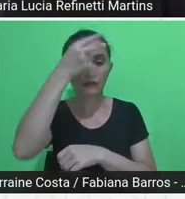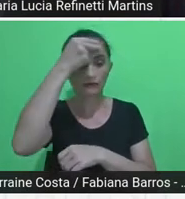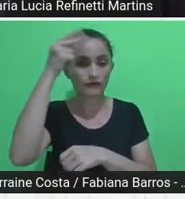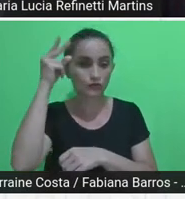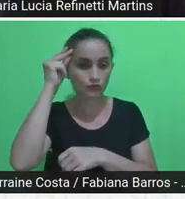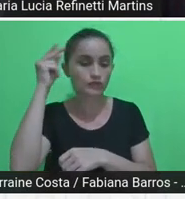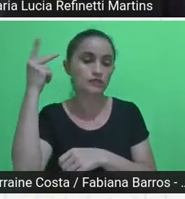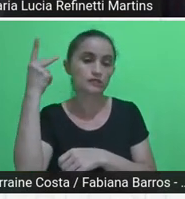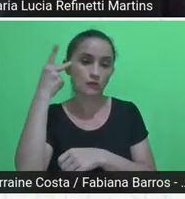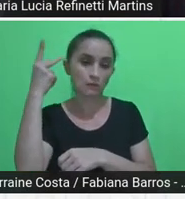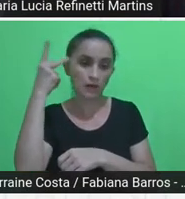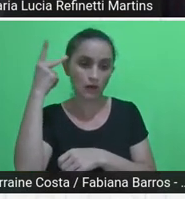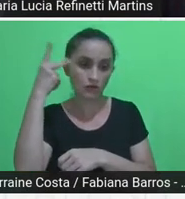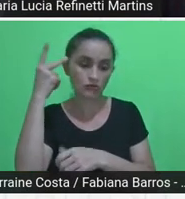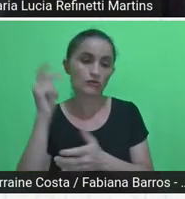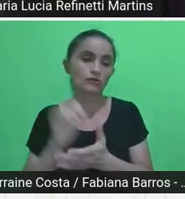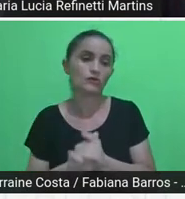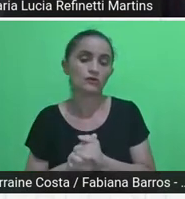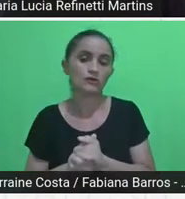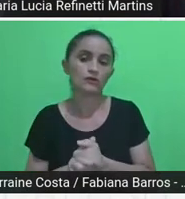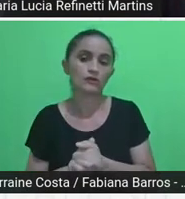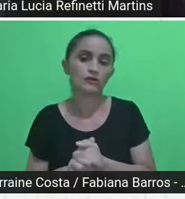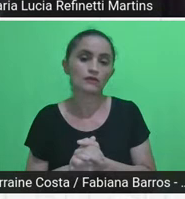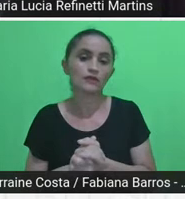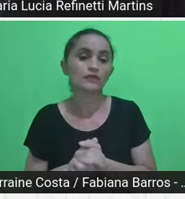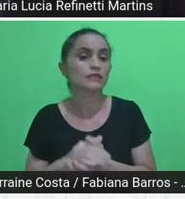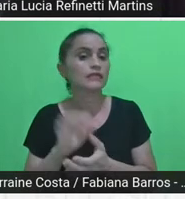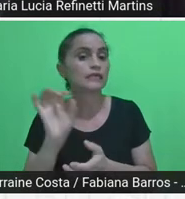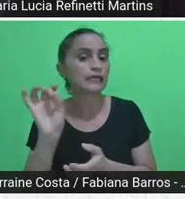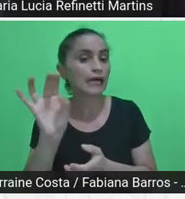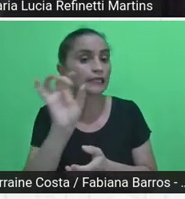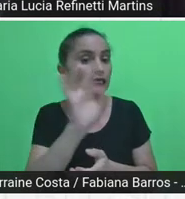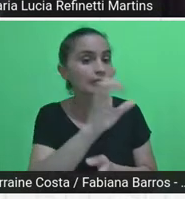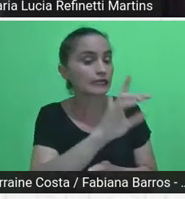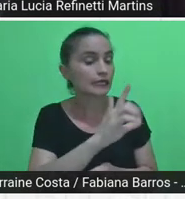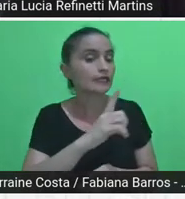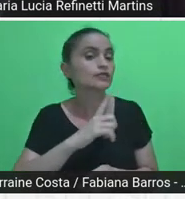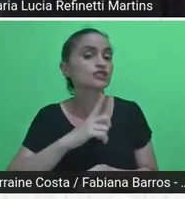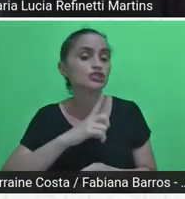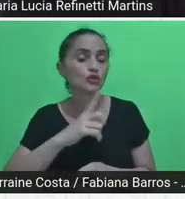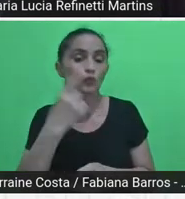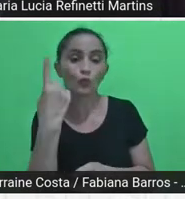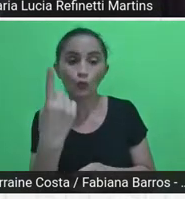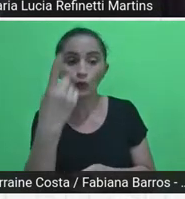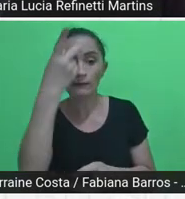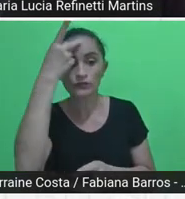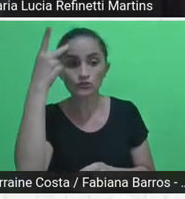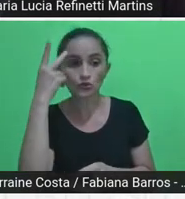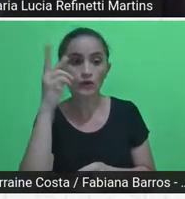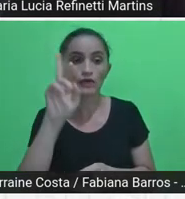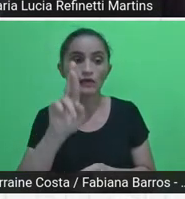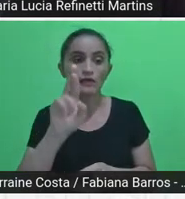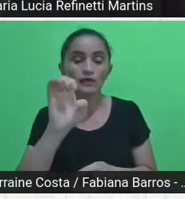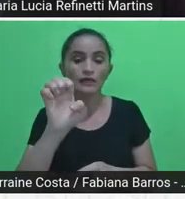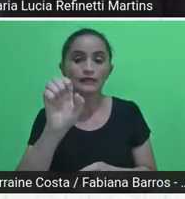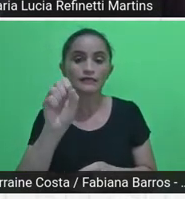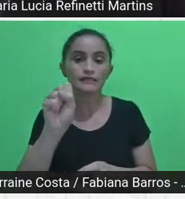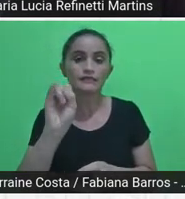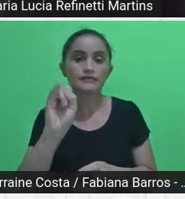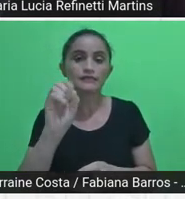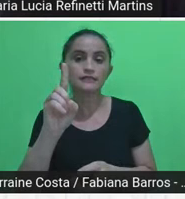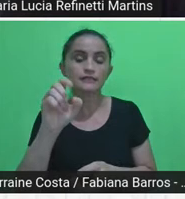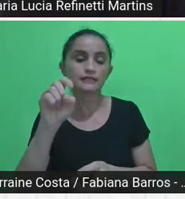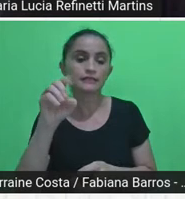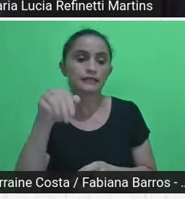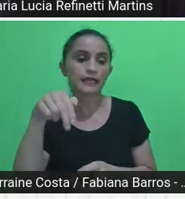um residente. Então, nesse primeiro módulo, academicamente, o produto foram monografias sobre